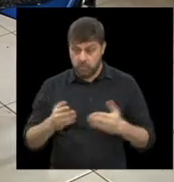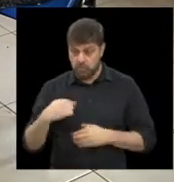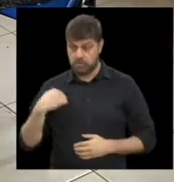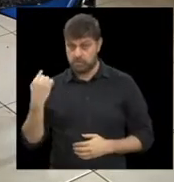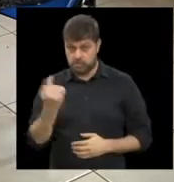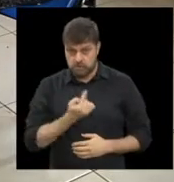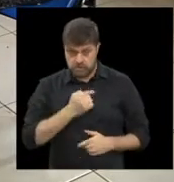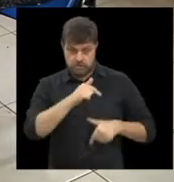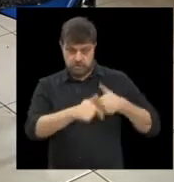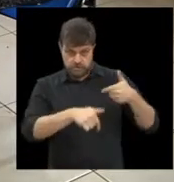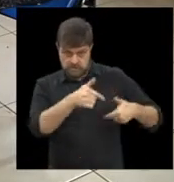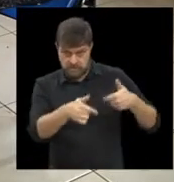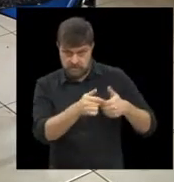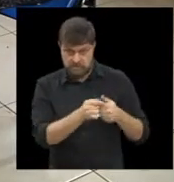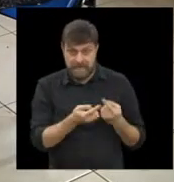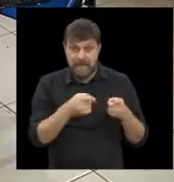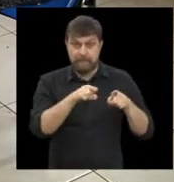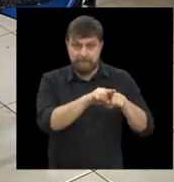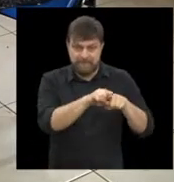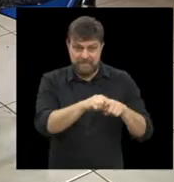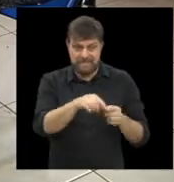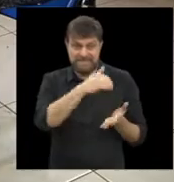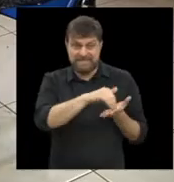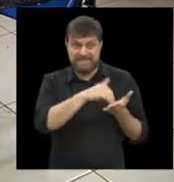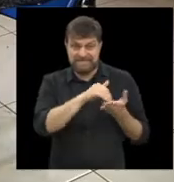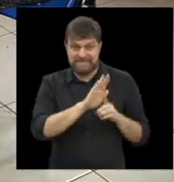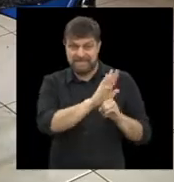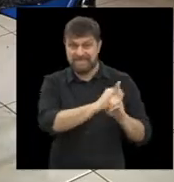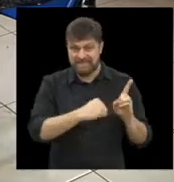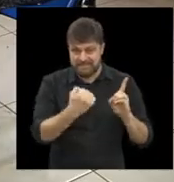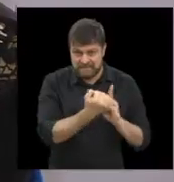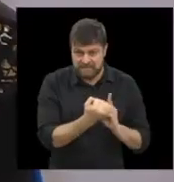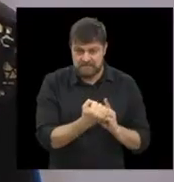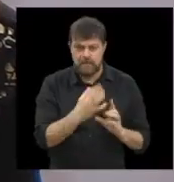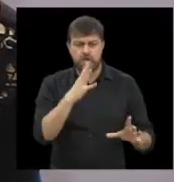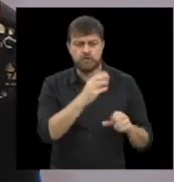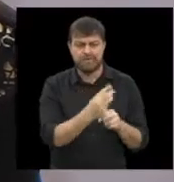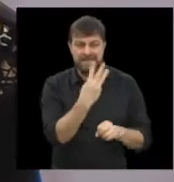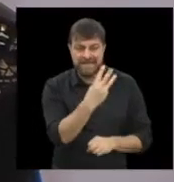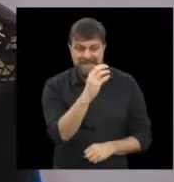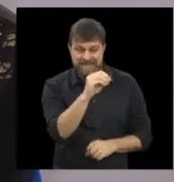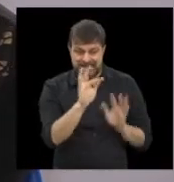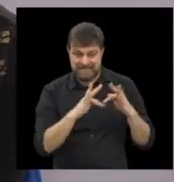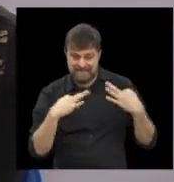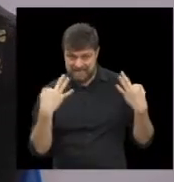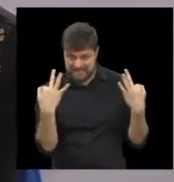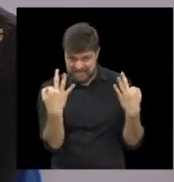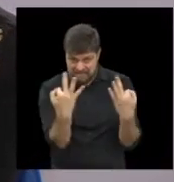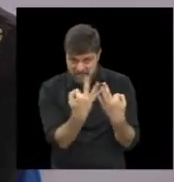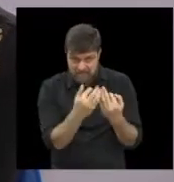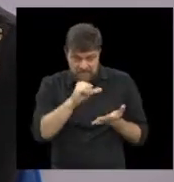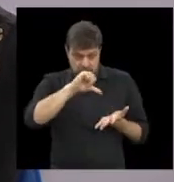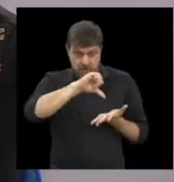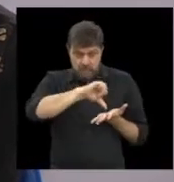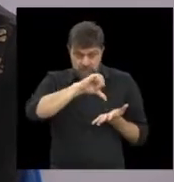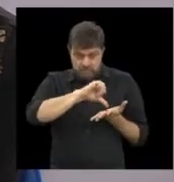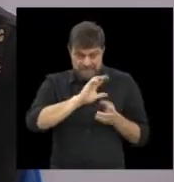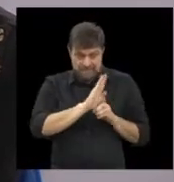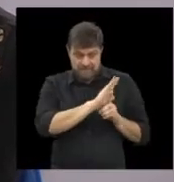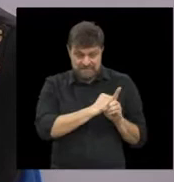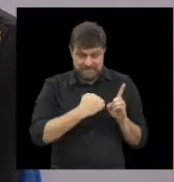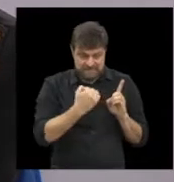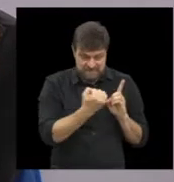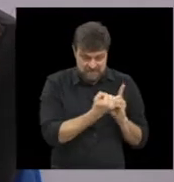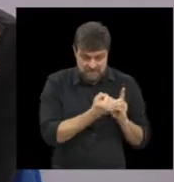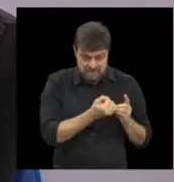São 30 famílias, mês, que são encaminhadas pelo CREAS para sermos atendidos por nós. Então,